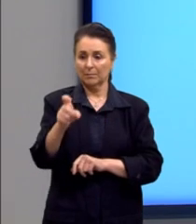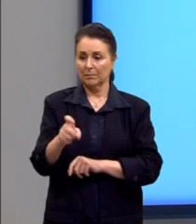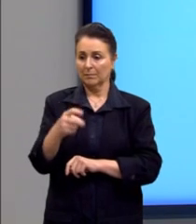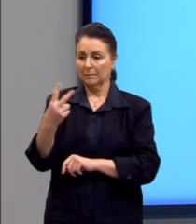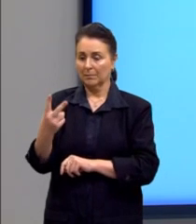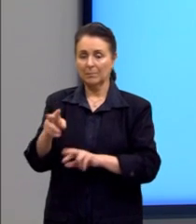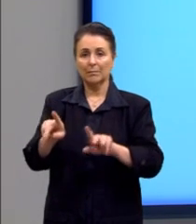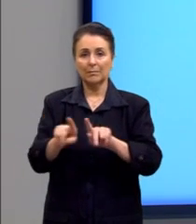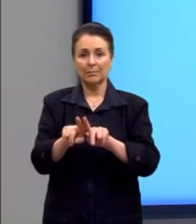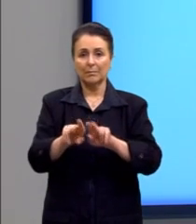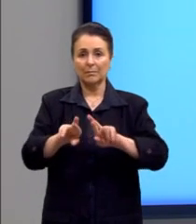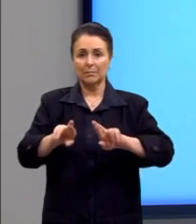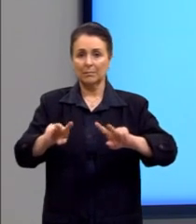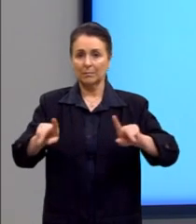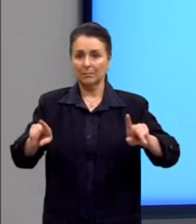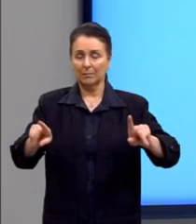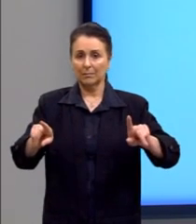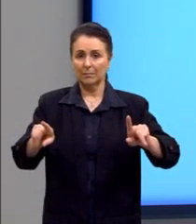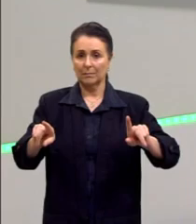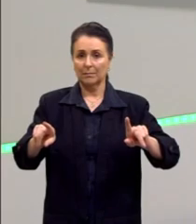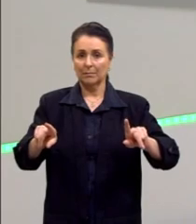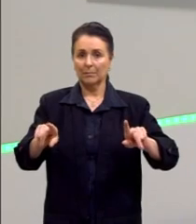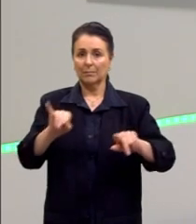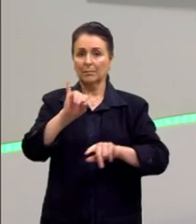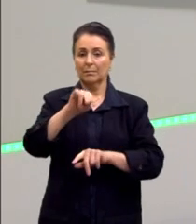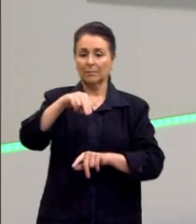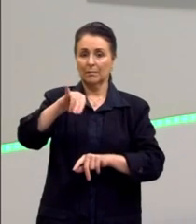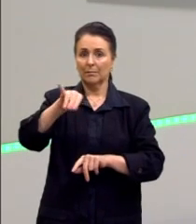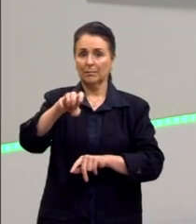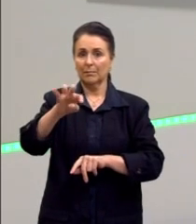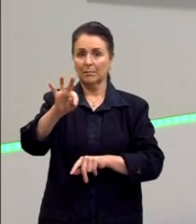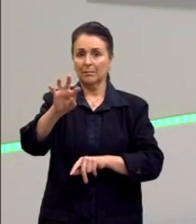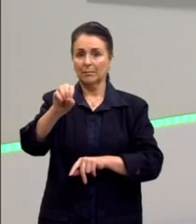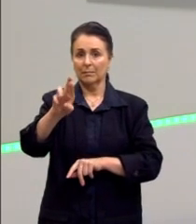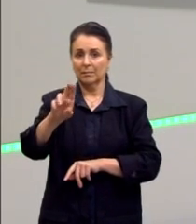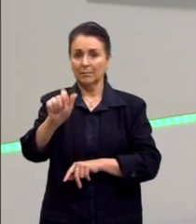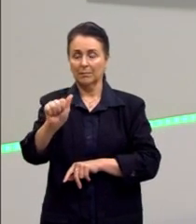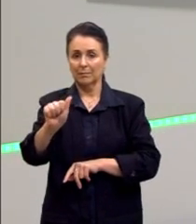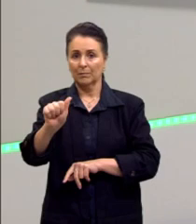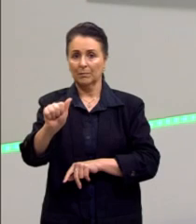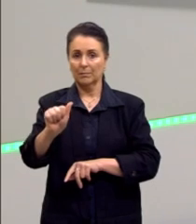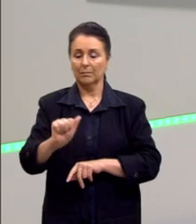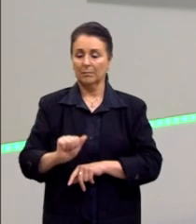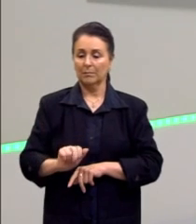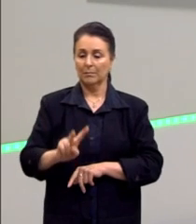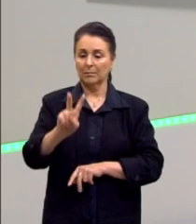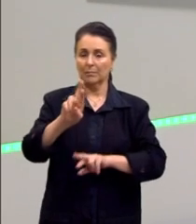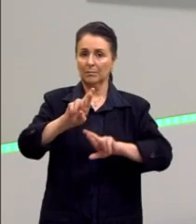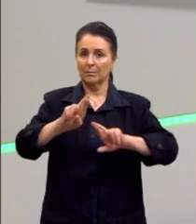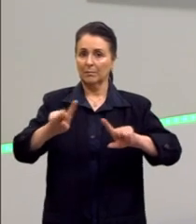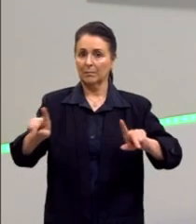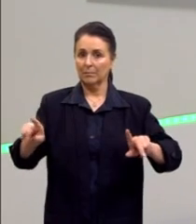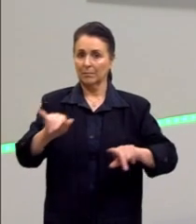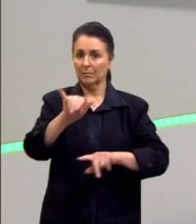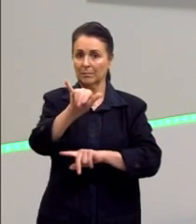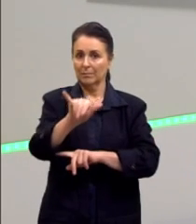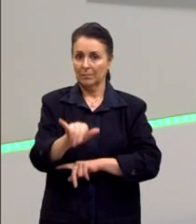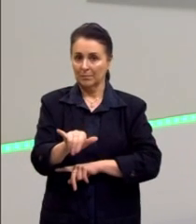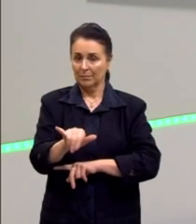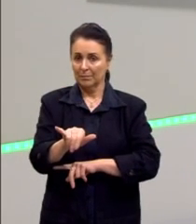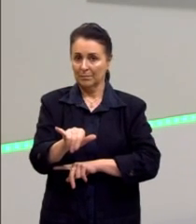sejam diferentes. Então, ser injetora significa que, para valores diferentes de y,